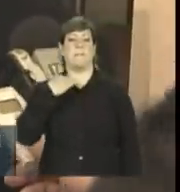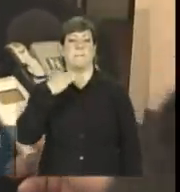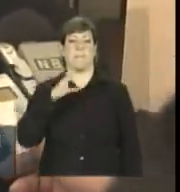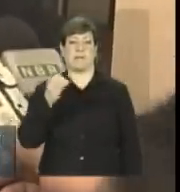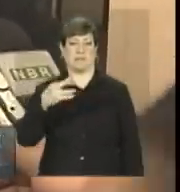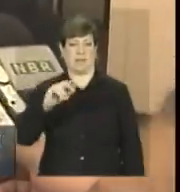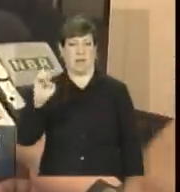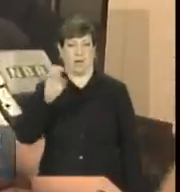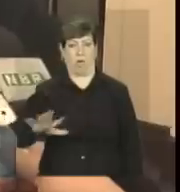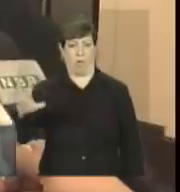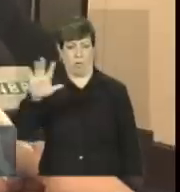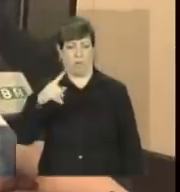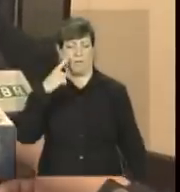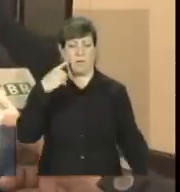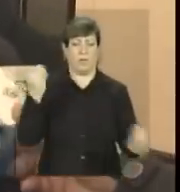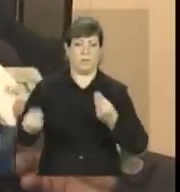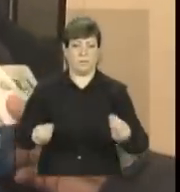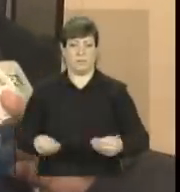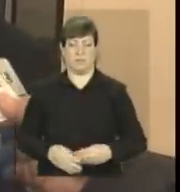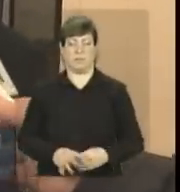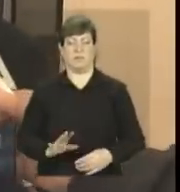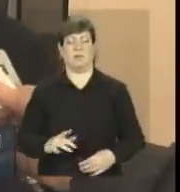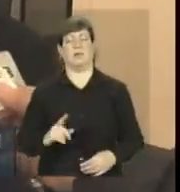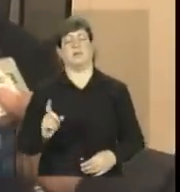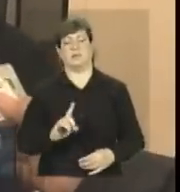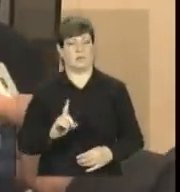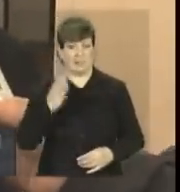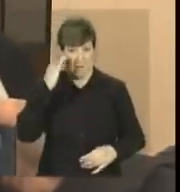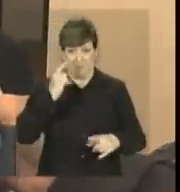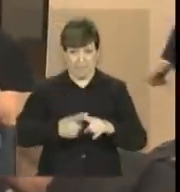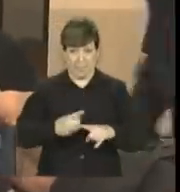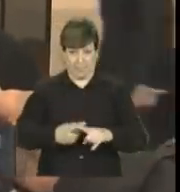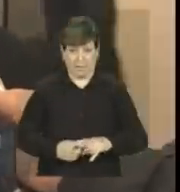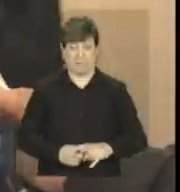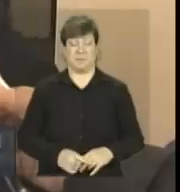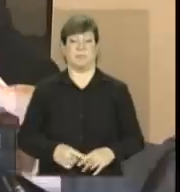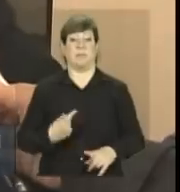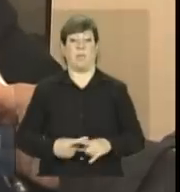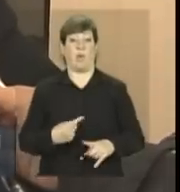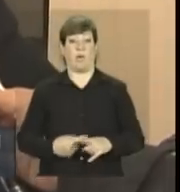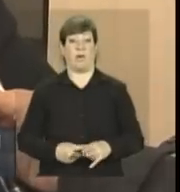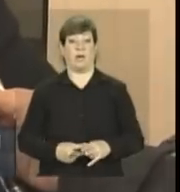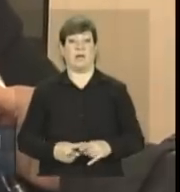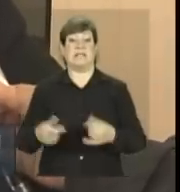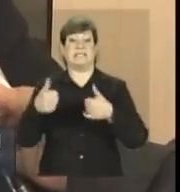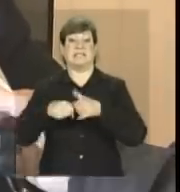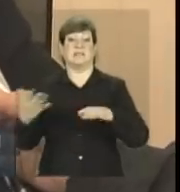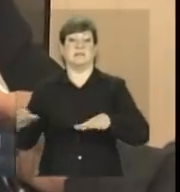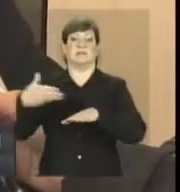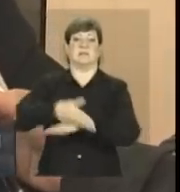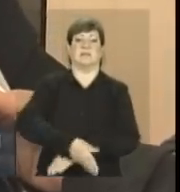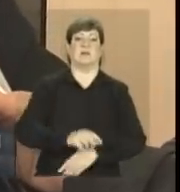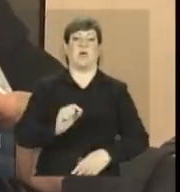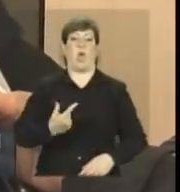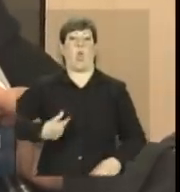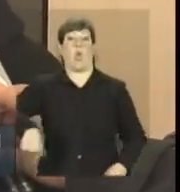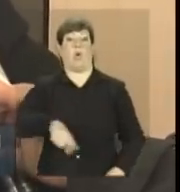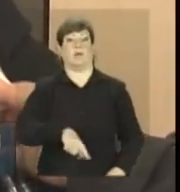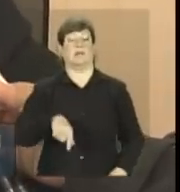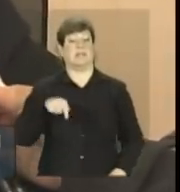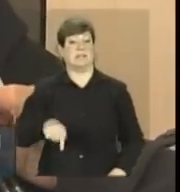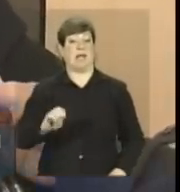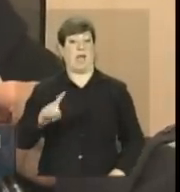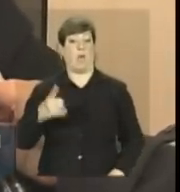interfira na autonomia do Banco Central Europeu? Não, meu querido, sabe por quê? Porque estão interferindo na nossa. É um efeito